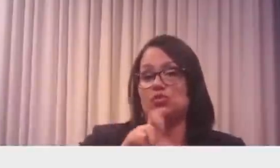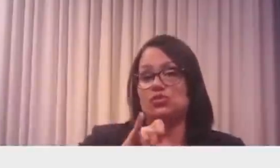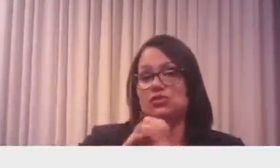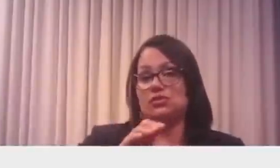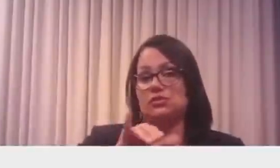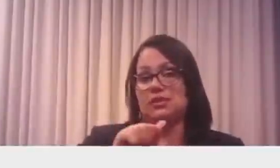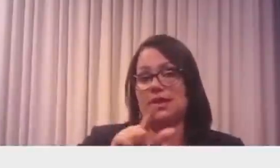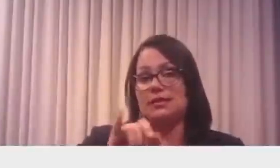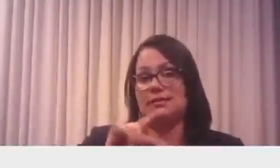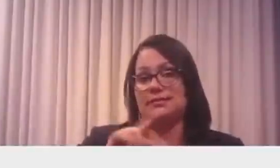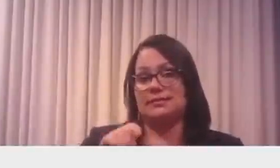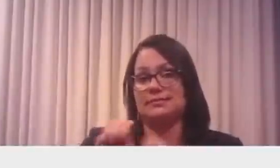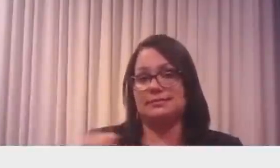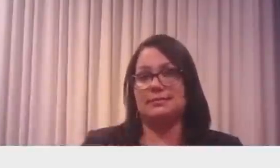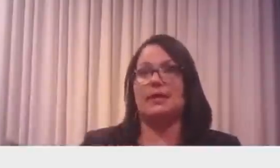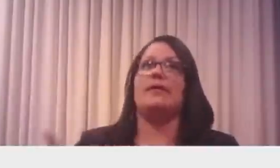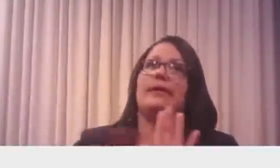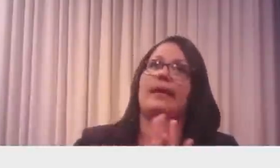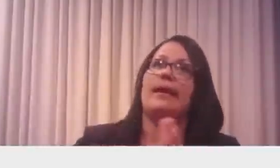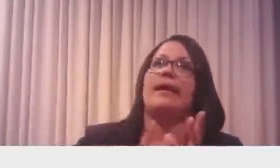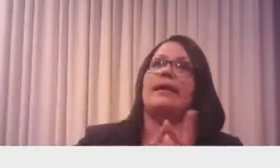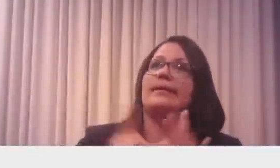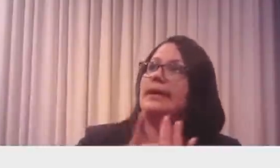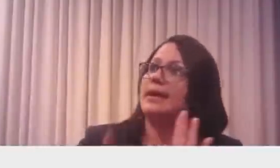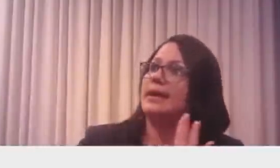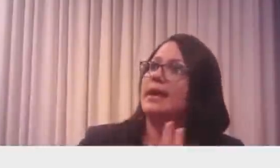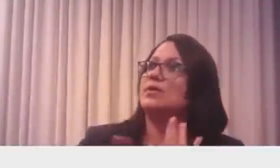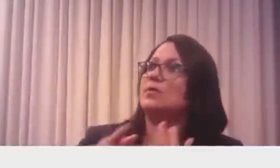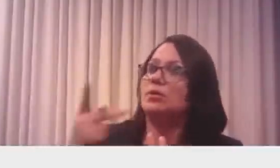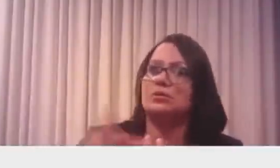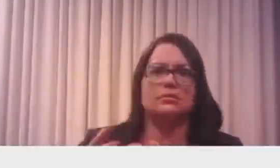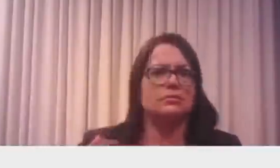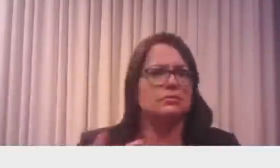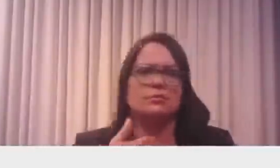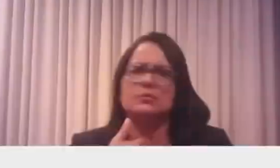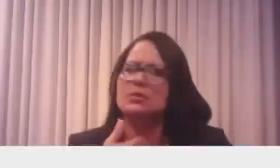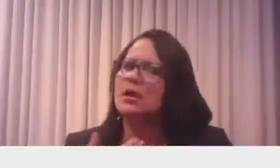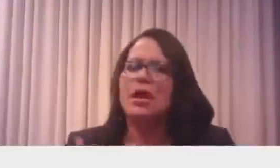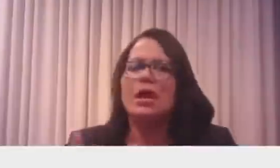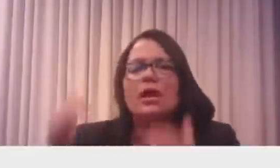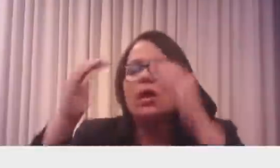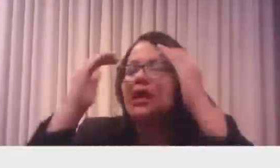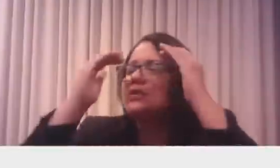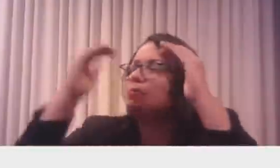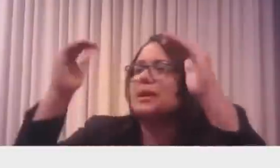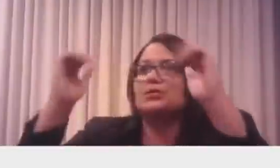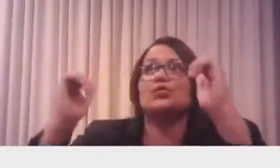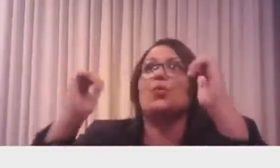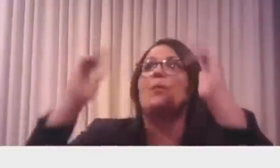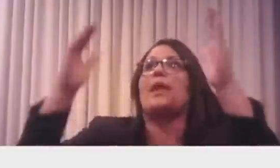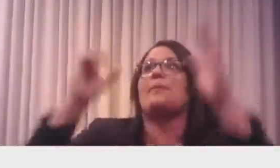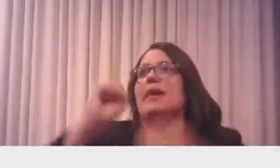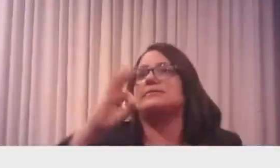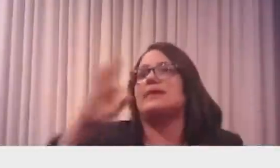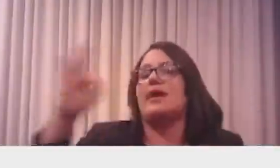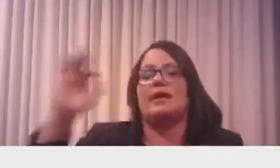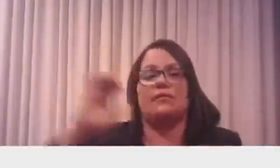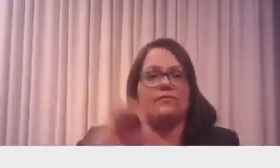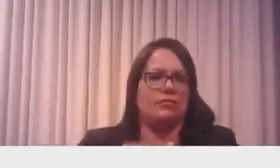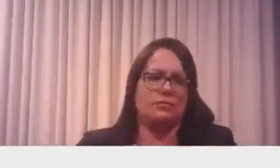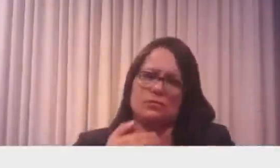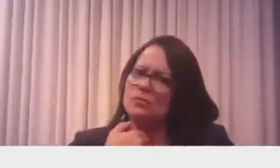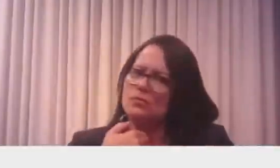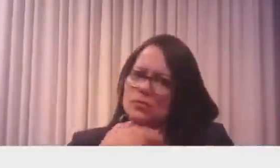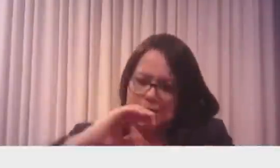das leis, dos decretos de portarias. Isso não está certo. Com todo respeito ao Supremo, ao Tribunal Federal, não está certo essas decisões.